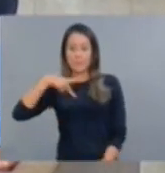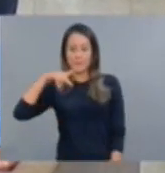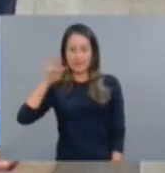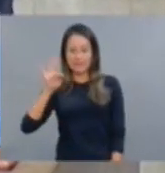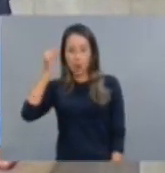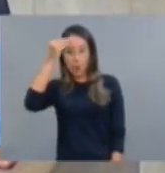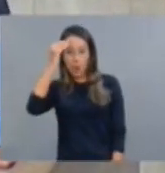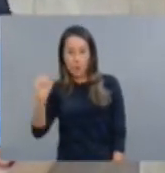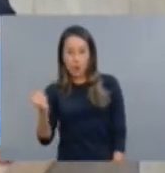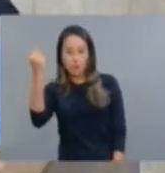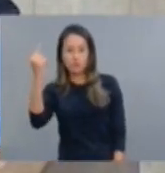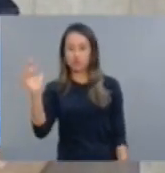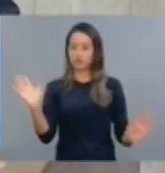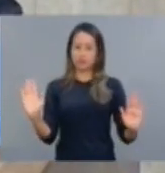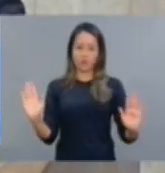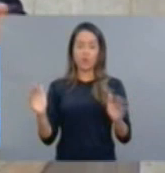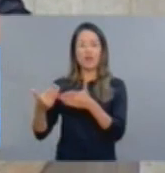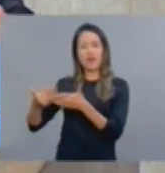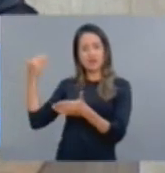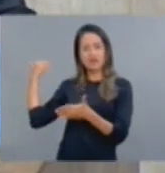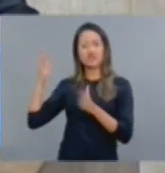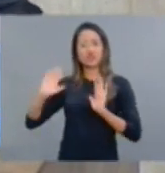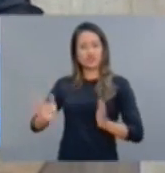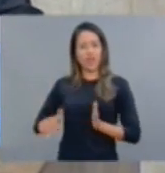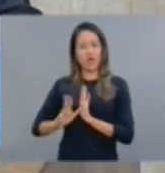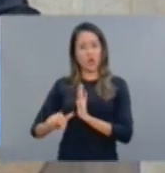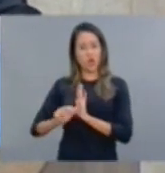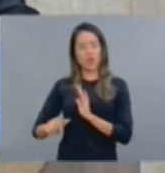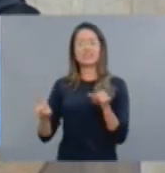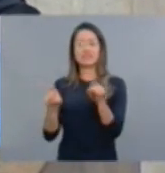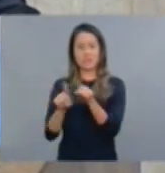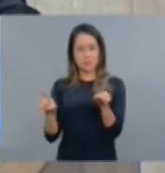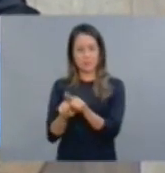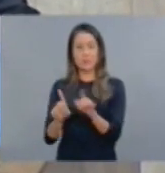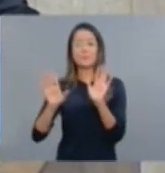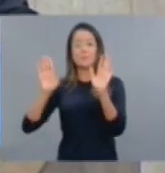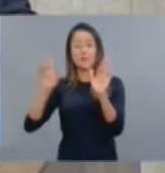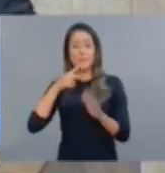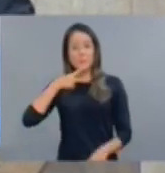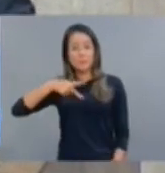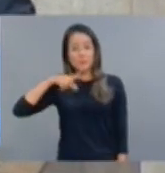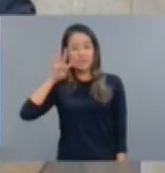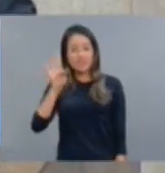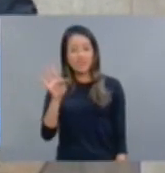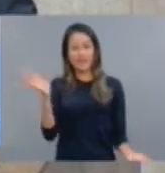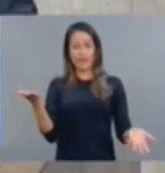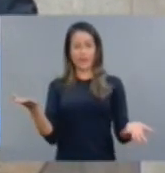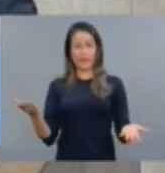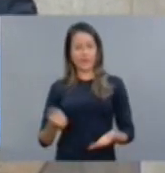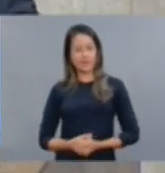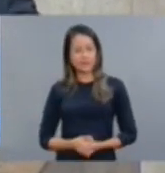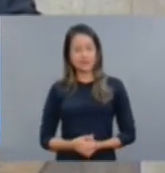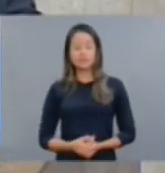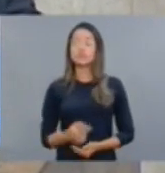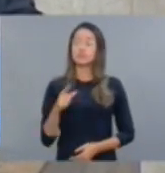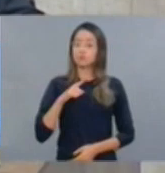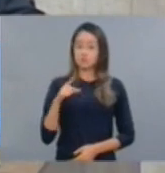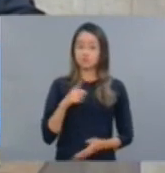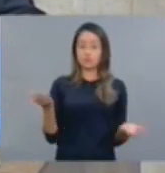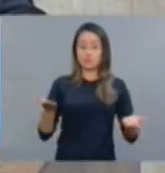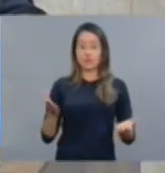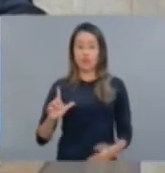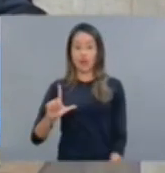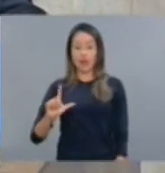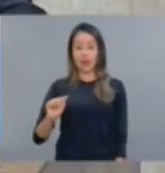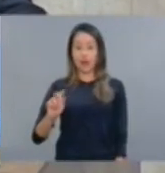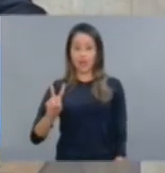esse arranjo de corrupção para se perpetuar no poder. Mas essa corrupção, principalmente com essa última operação, agora em cima